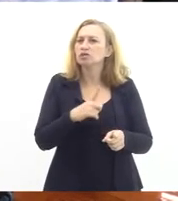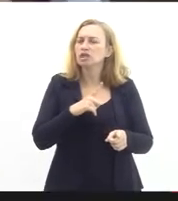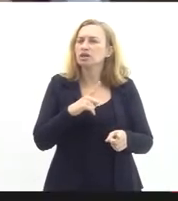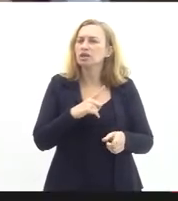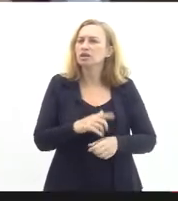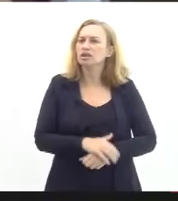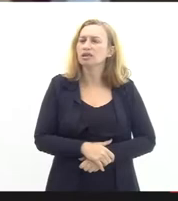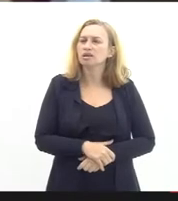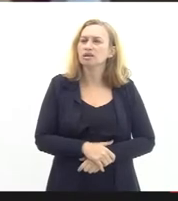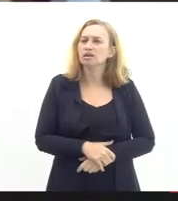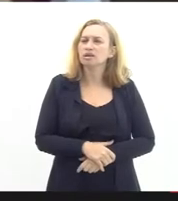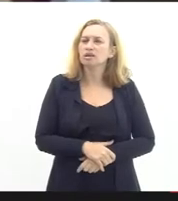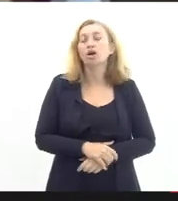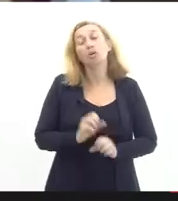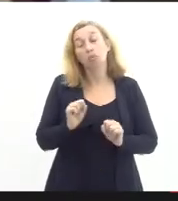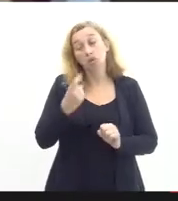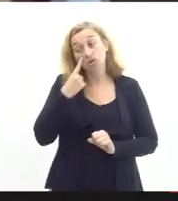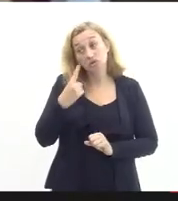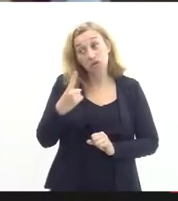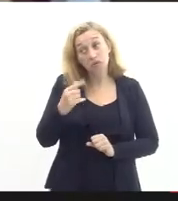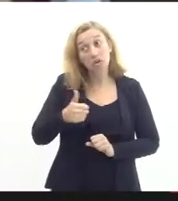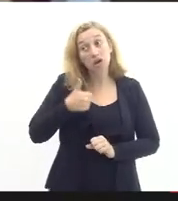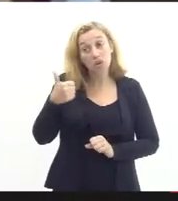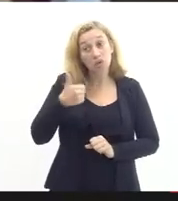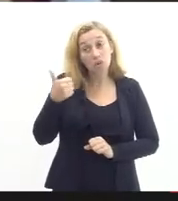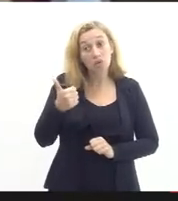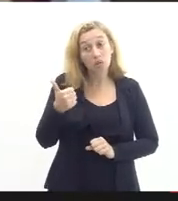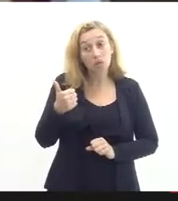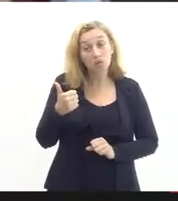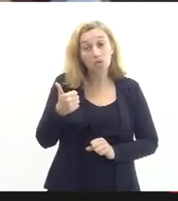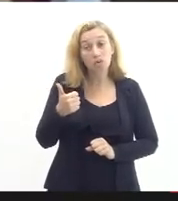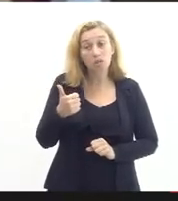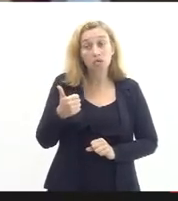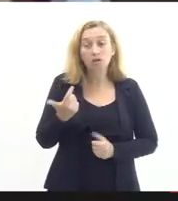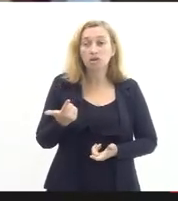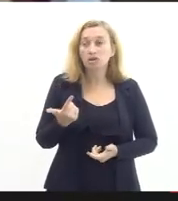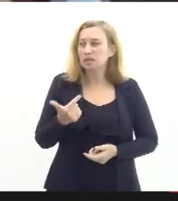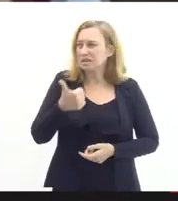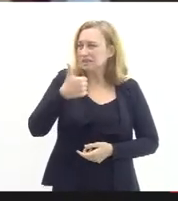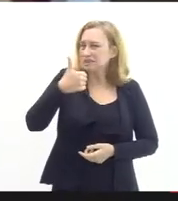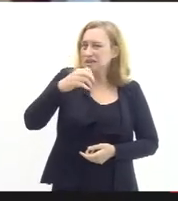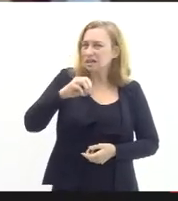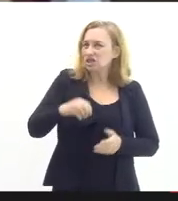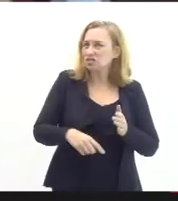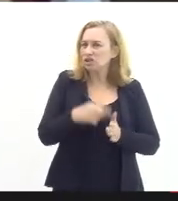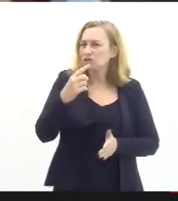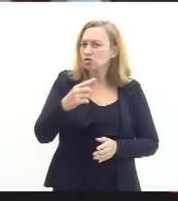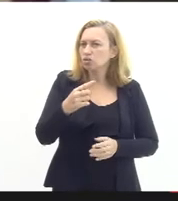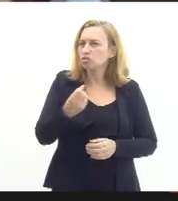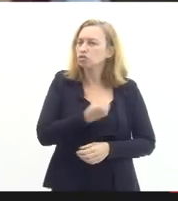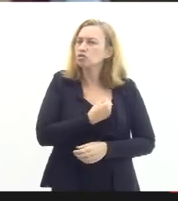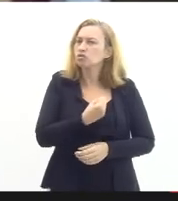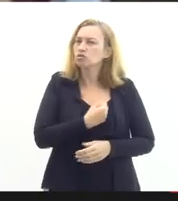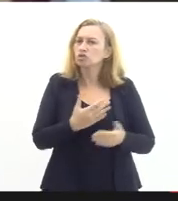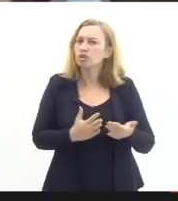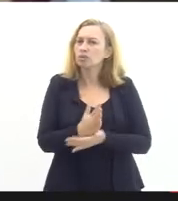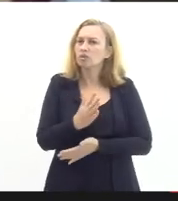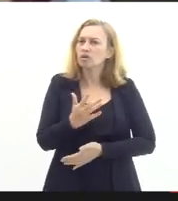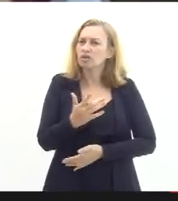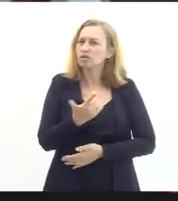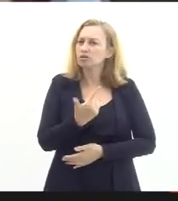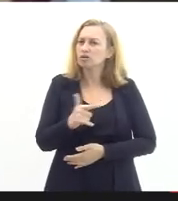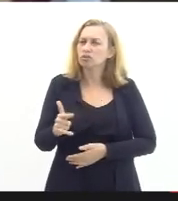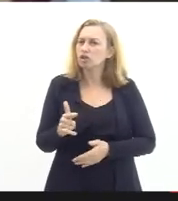não a gente não tem eu posso tentar fazer esse levantamento em torno daqueles dez vezes o número de aprovados mas isso não tenho